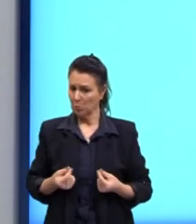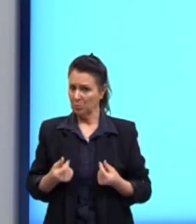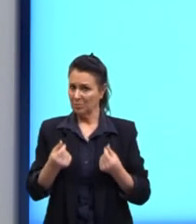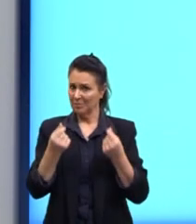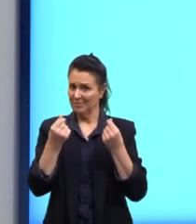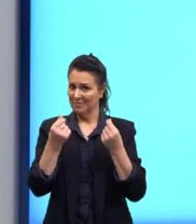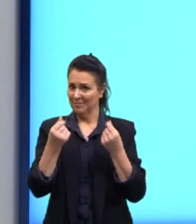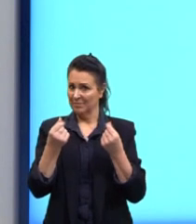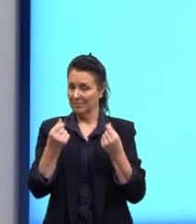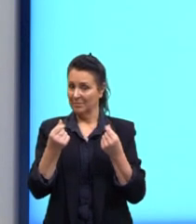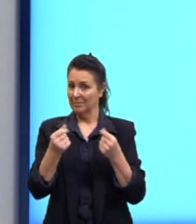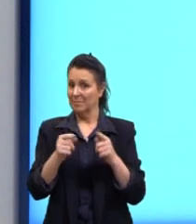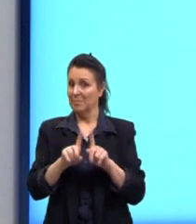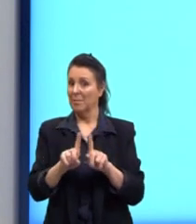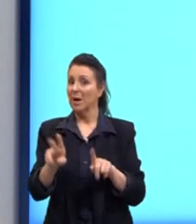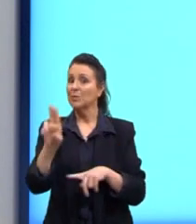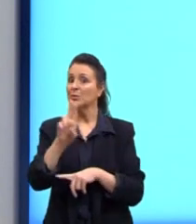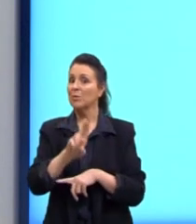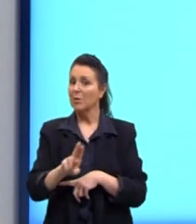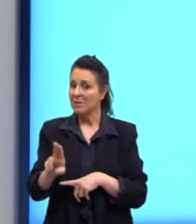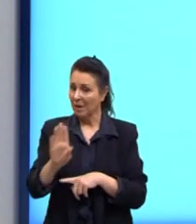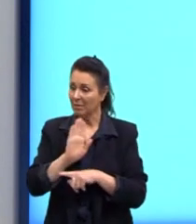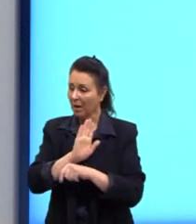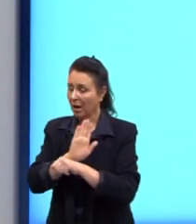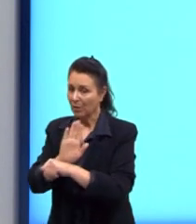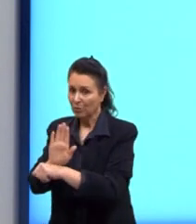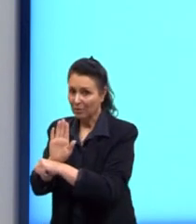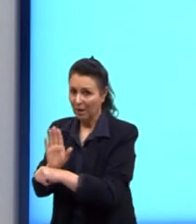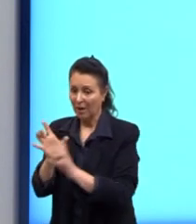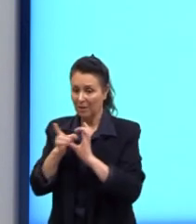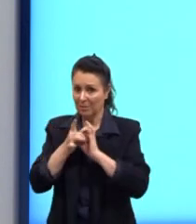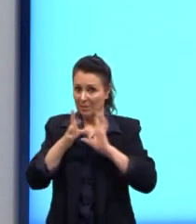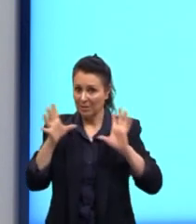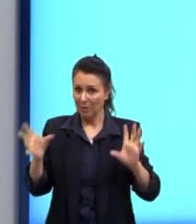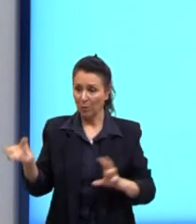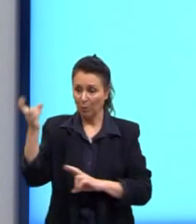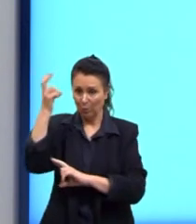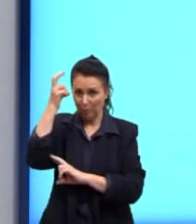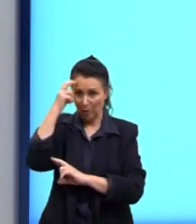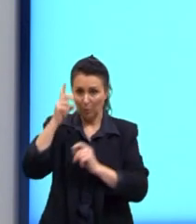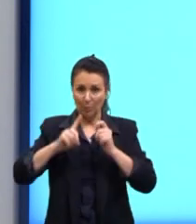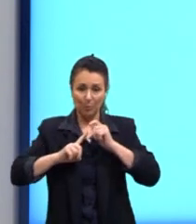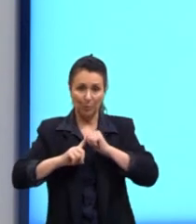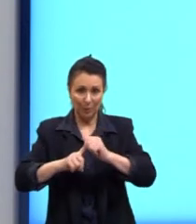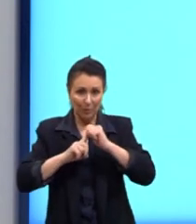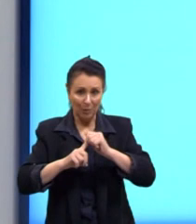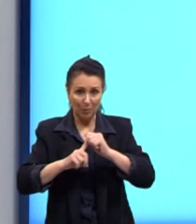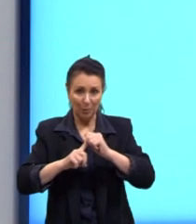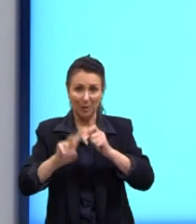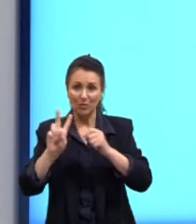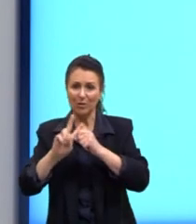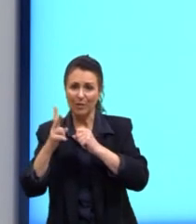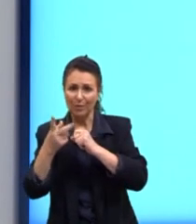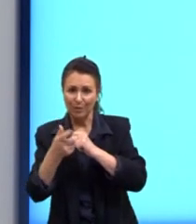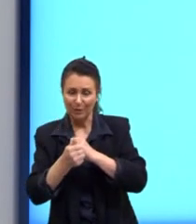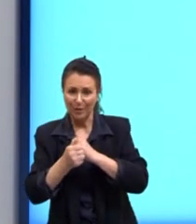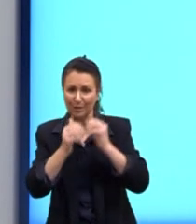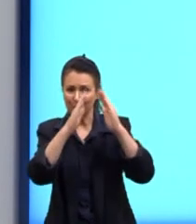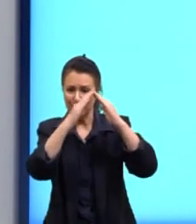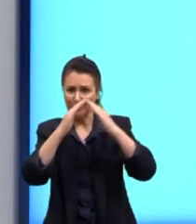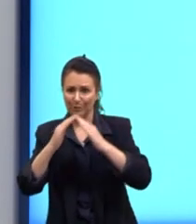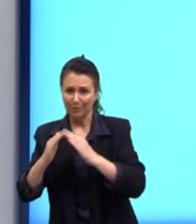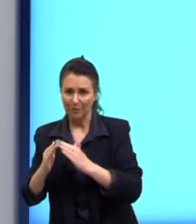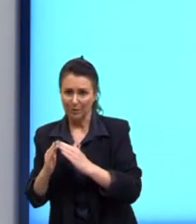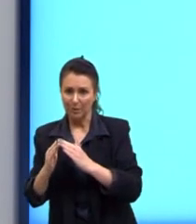se usada de forma auxiliar à democratização cultural, principalmente nas zonas periféricas, o cinema pode ser uma